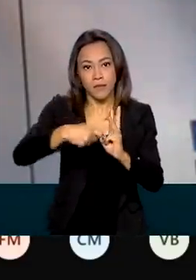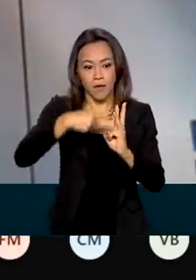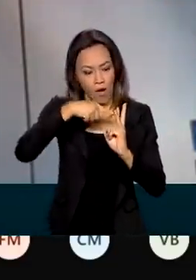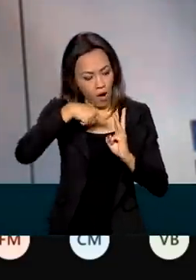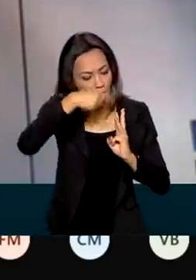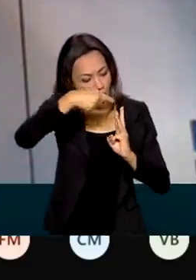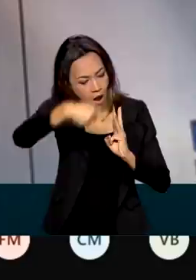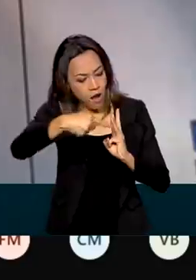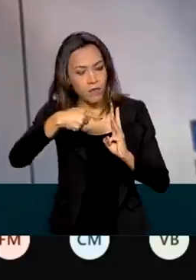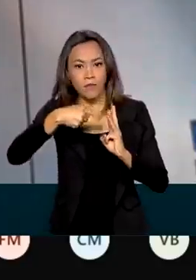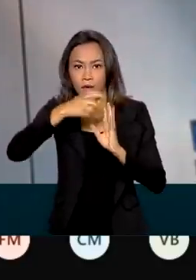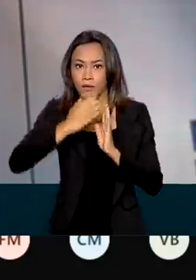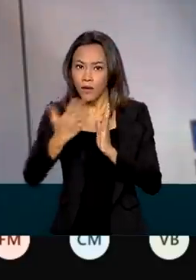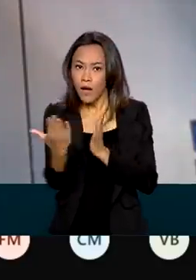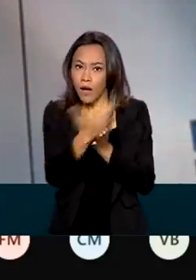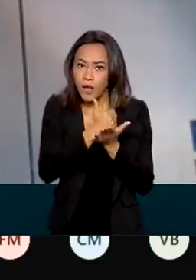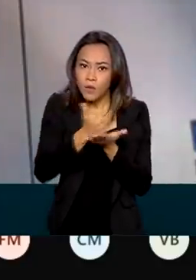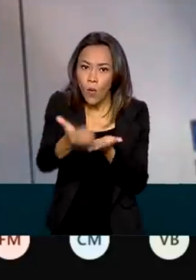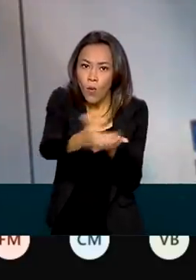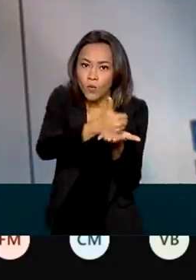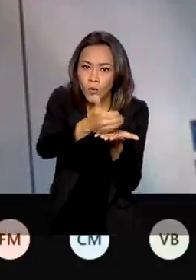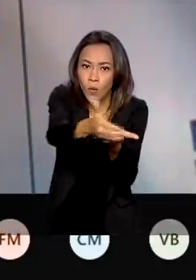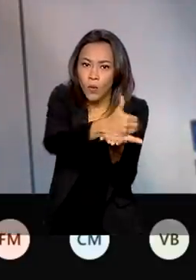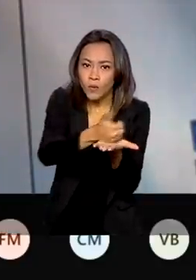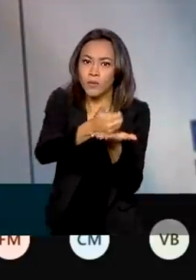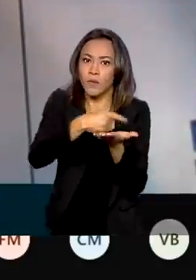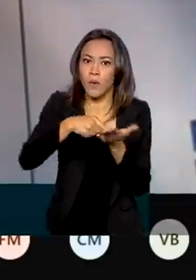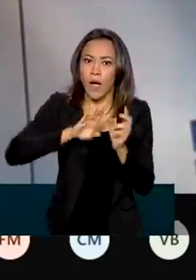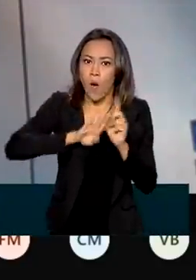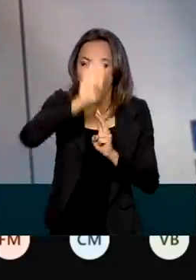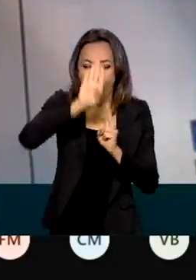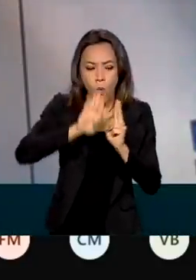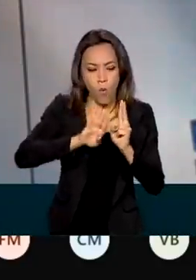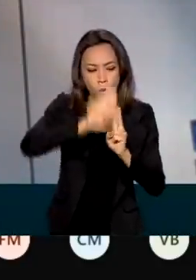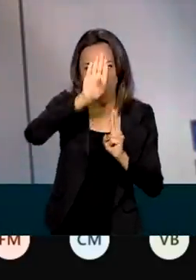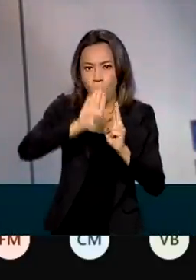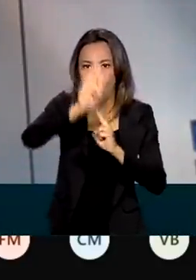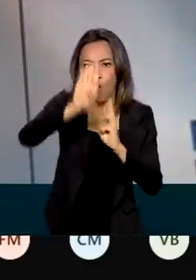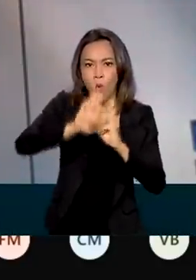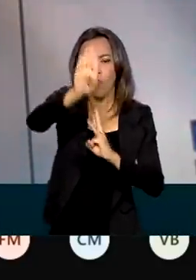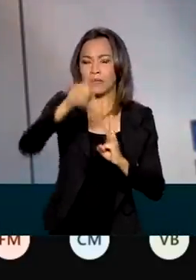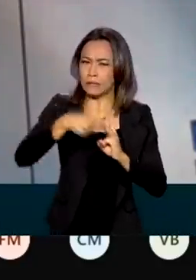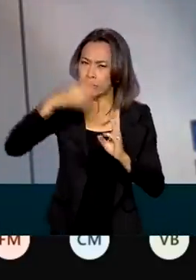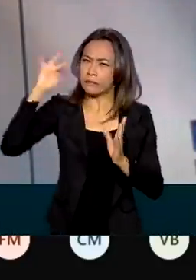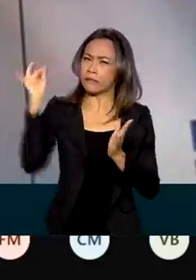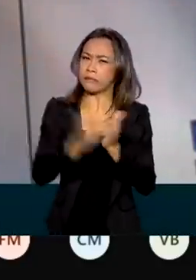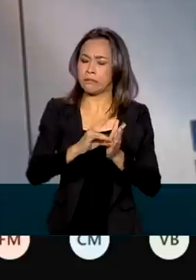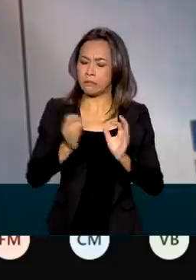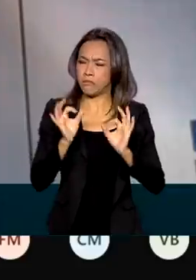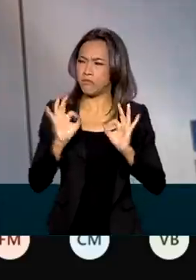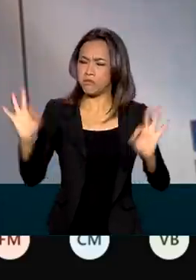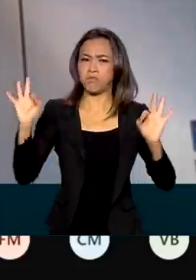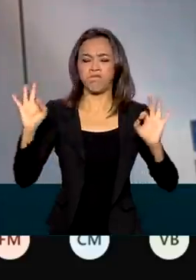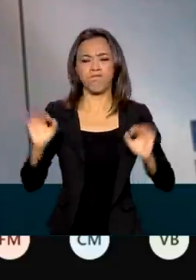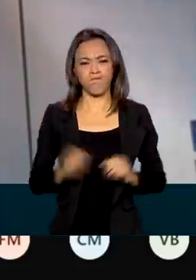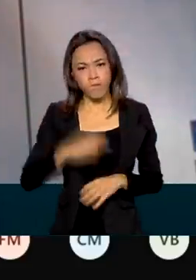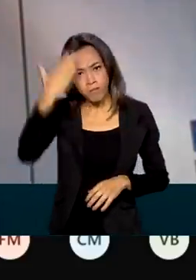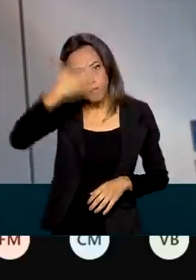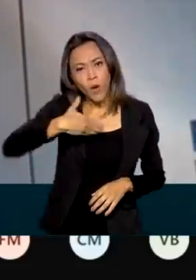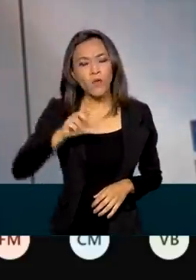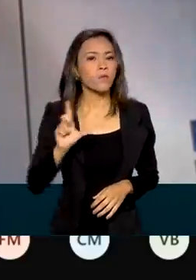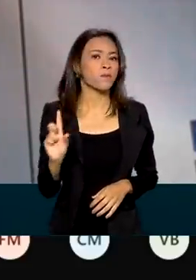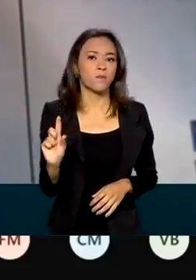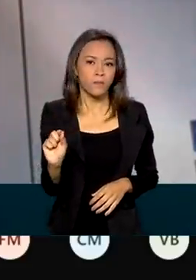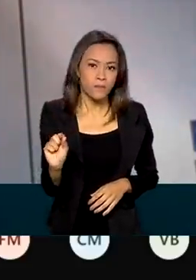arrecadação do mês é a maior da série histórica. O que realmente é um fato extraordinário. E a comprovação da